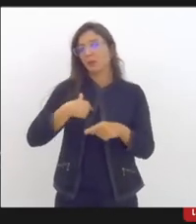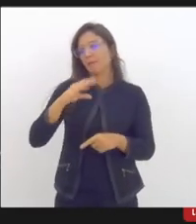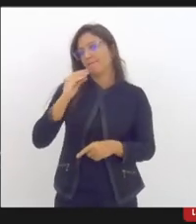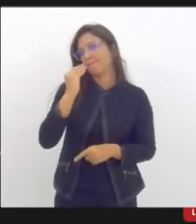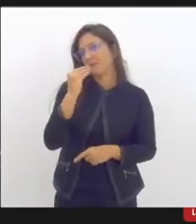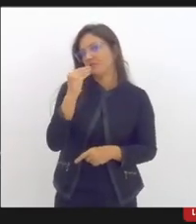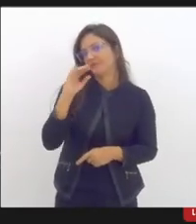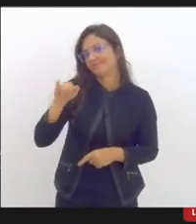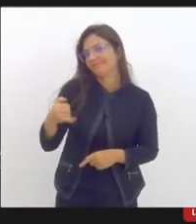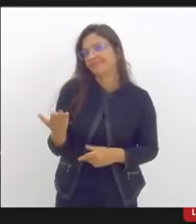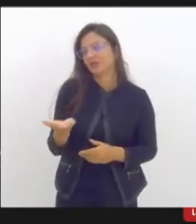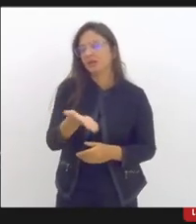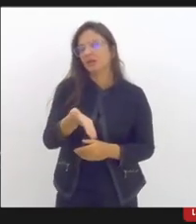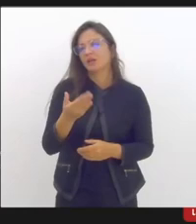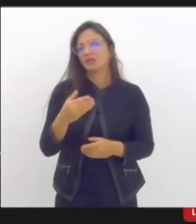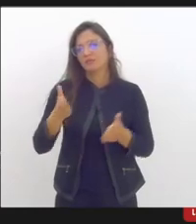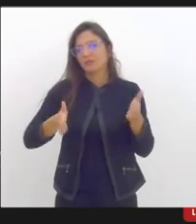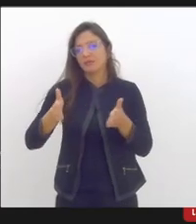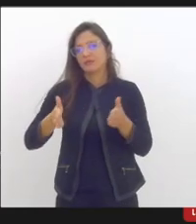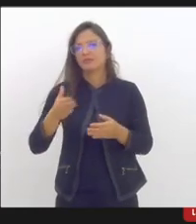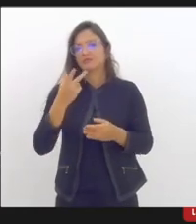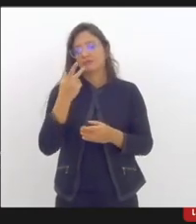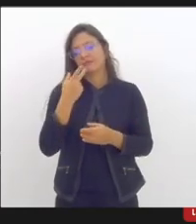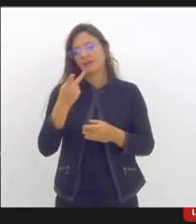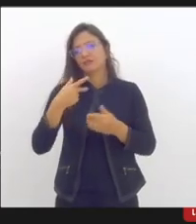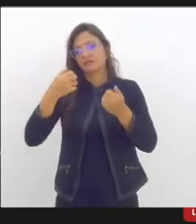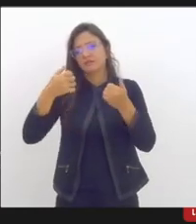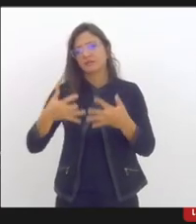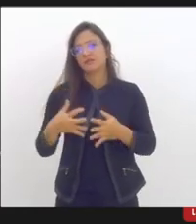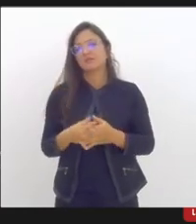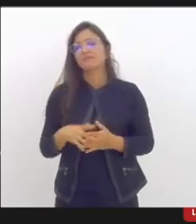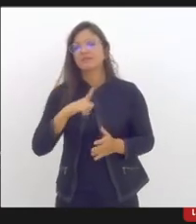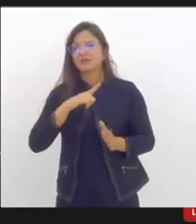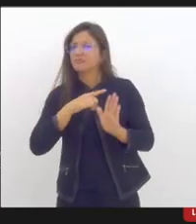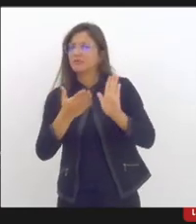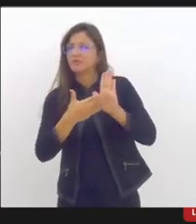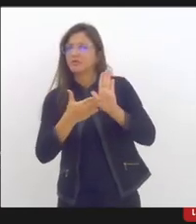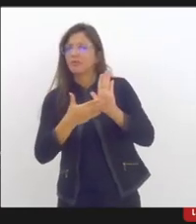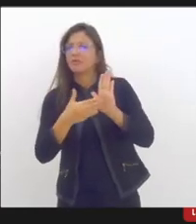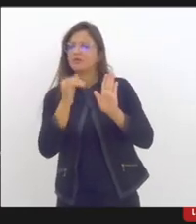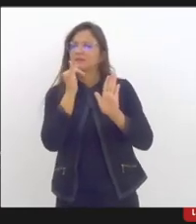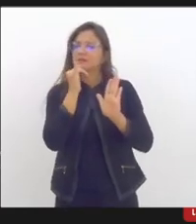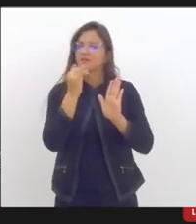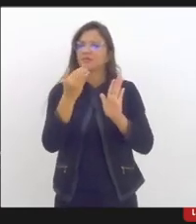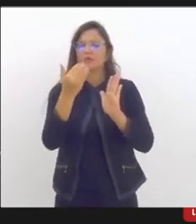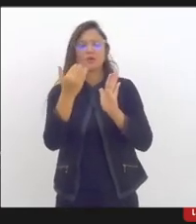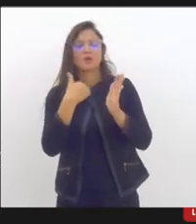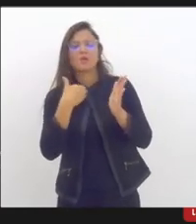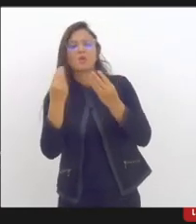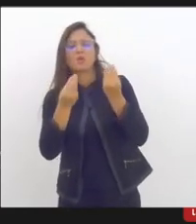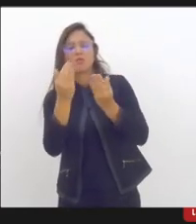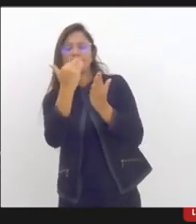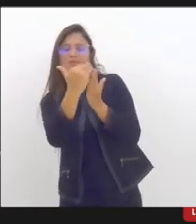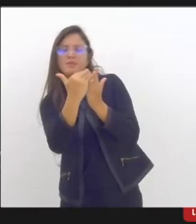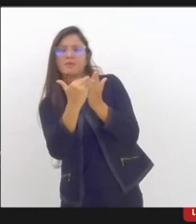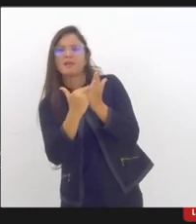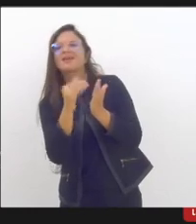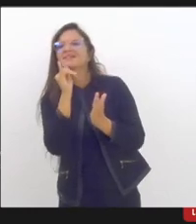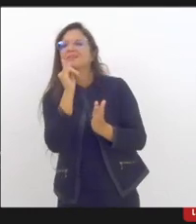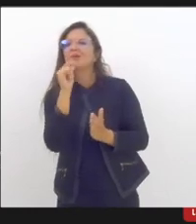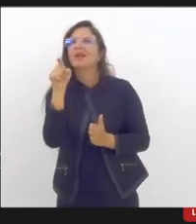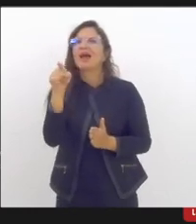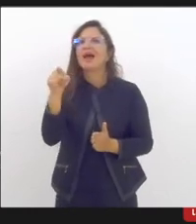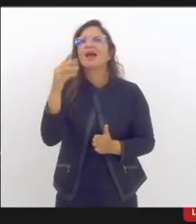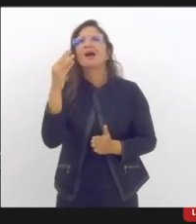A gente tem o protocolo de enfrentamento às violências autoprovocadas, que são a questão de suicídio, tentativa de